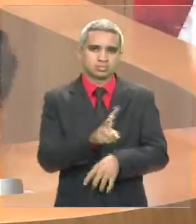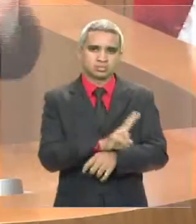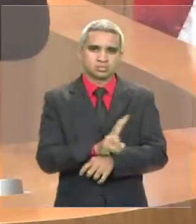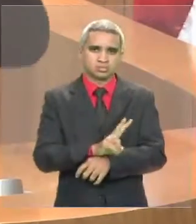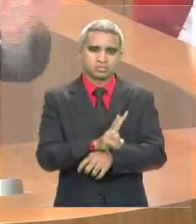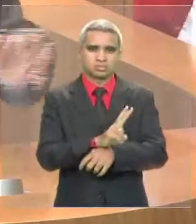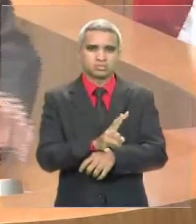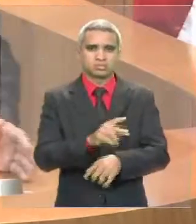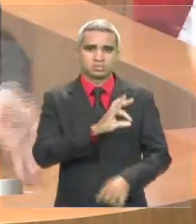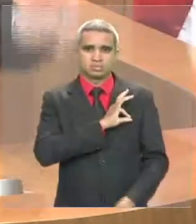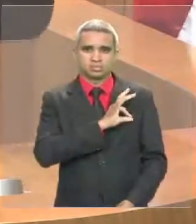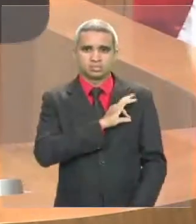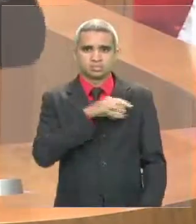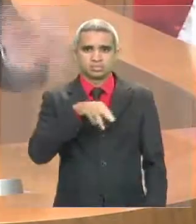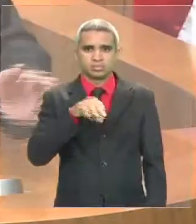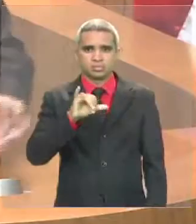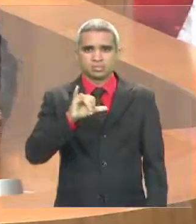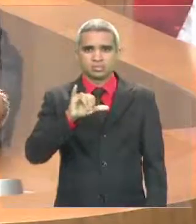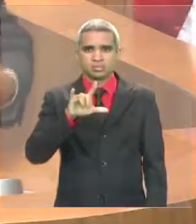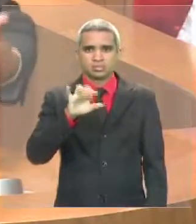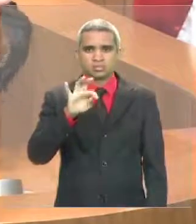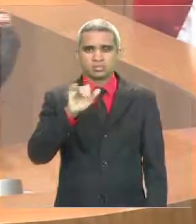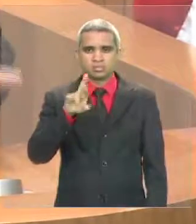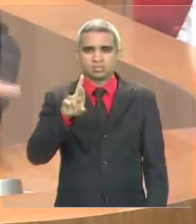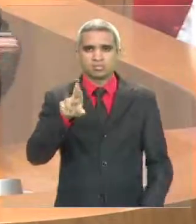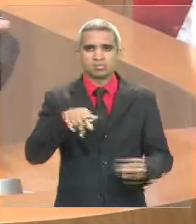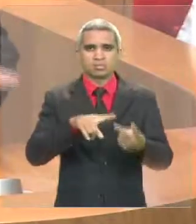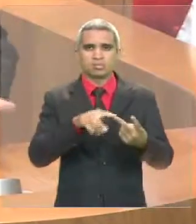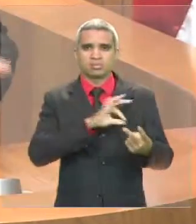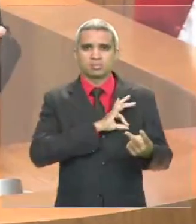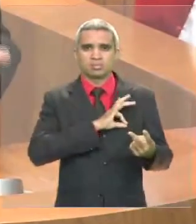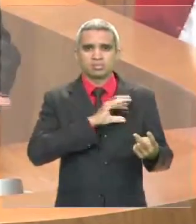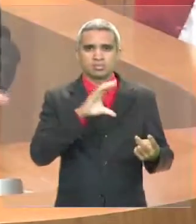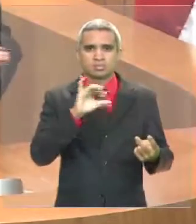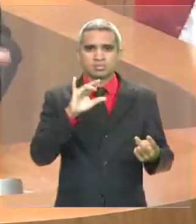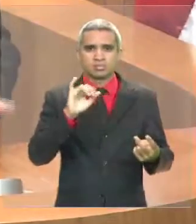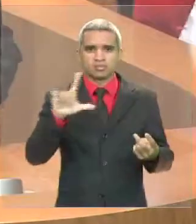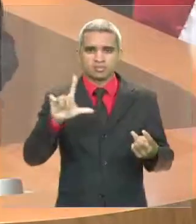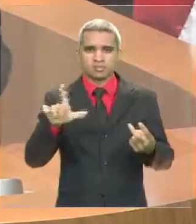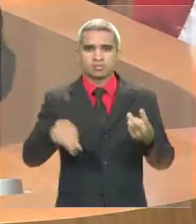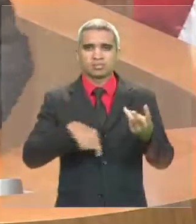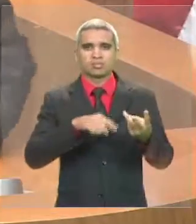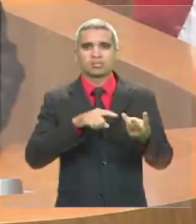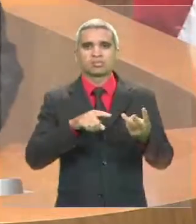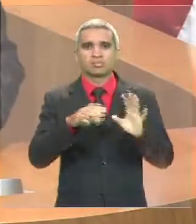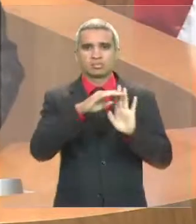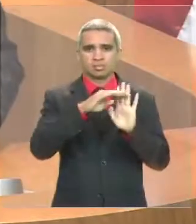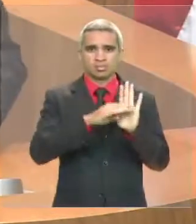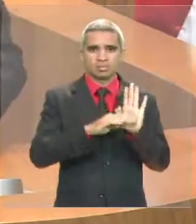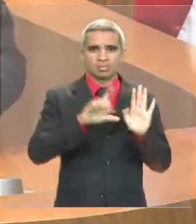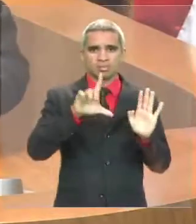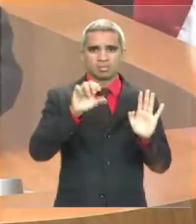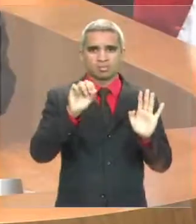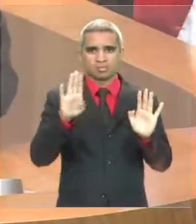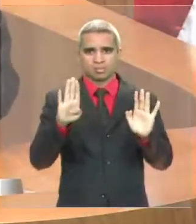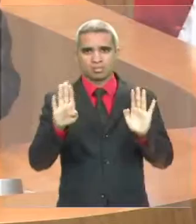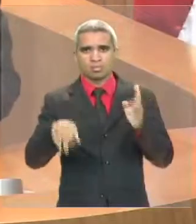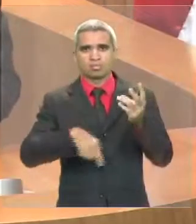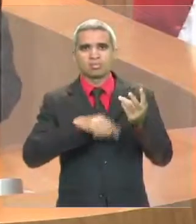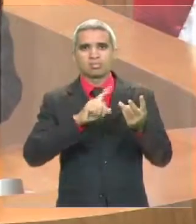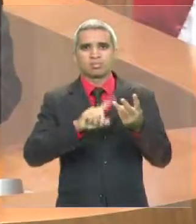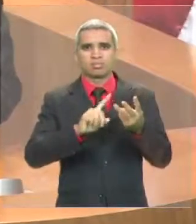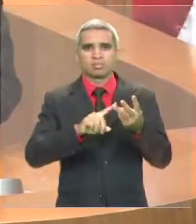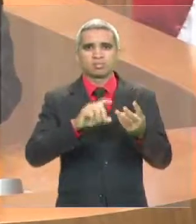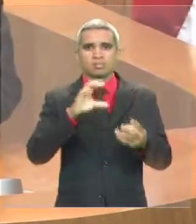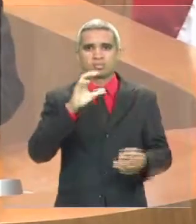Civil, como a Lobby, a PEC 300, todas as garantias para os policiais militares e policiais civis. O desmembramento,